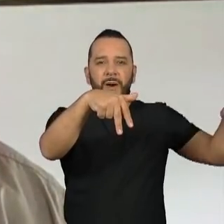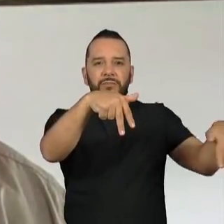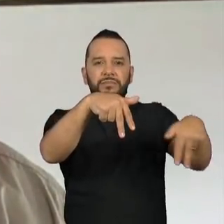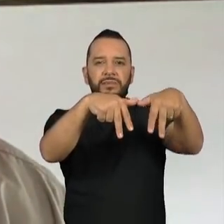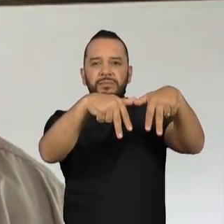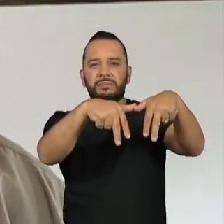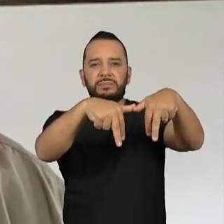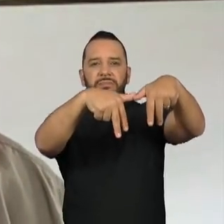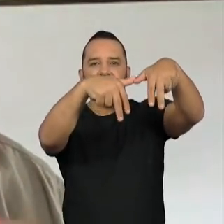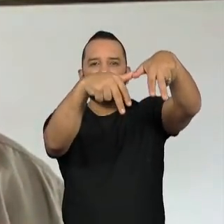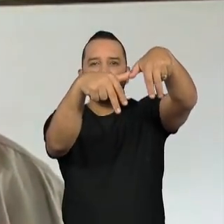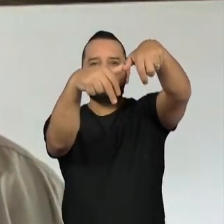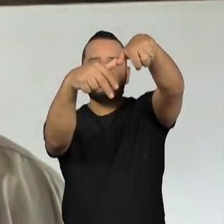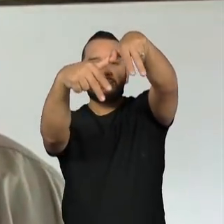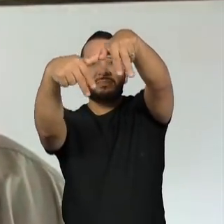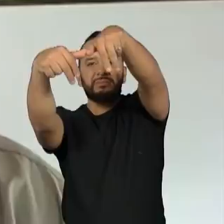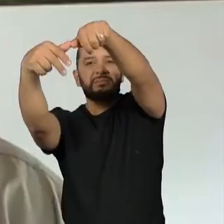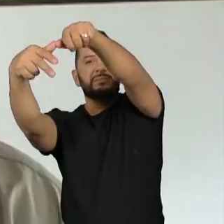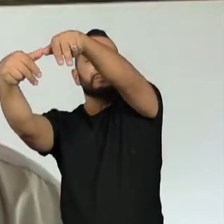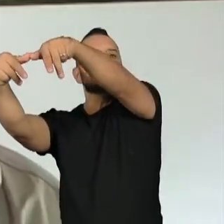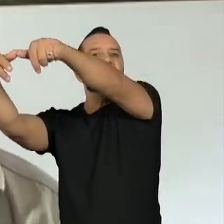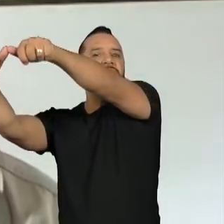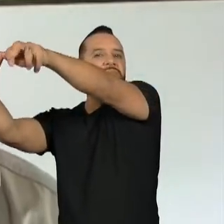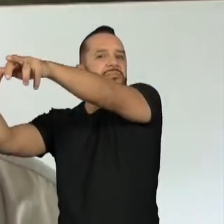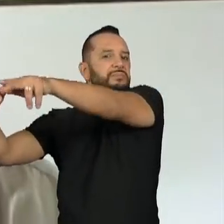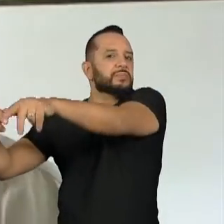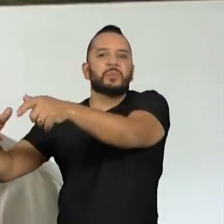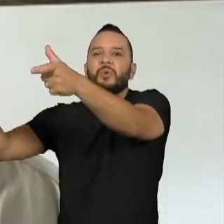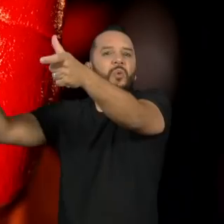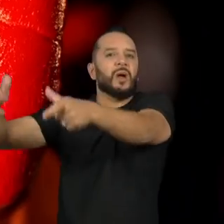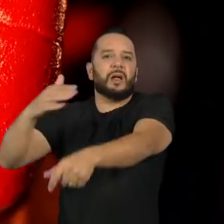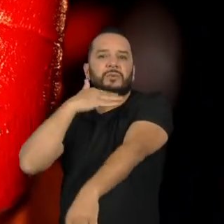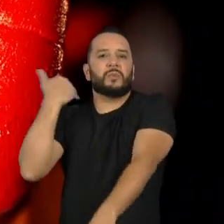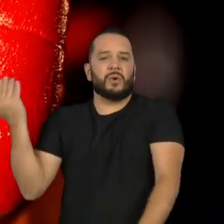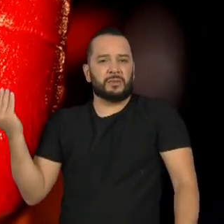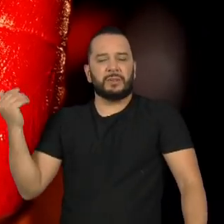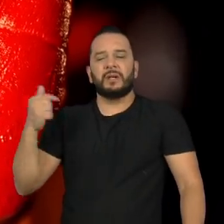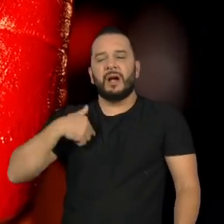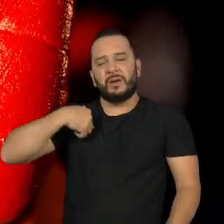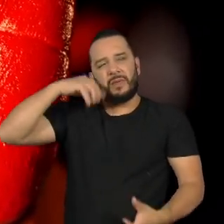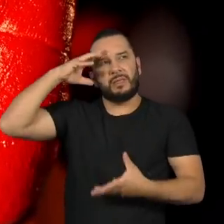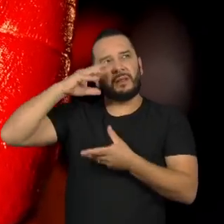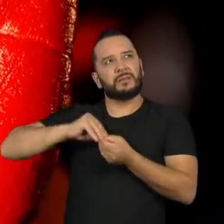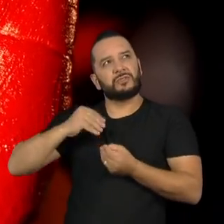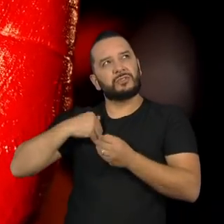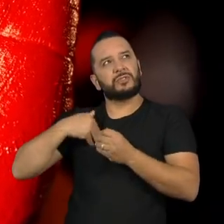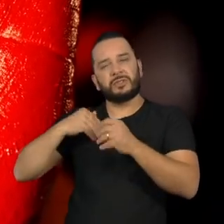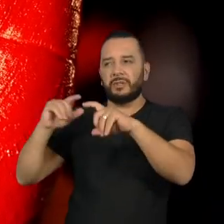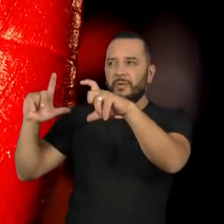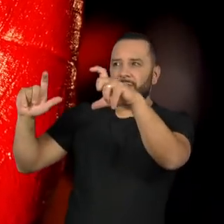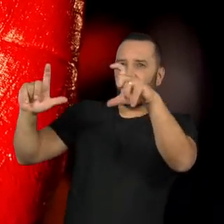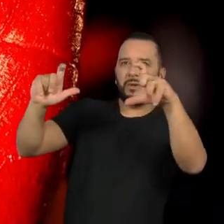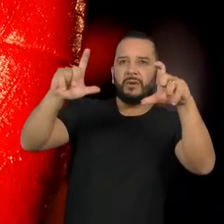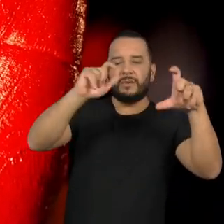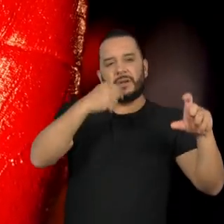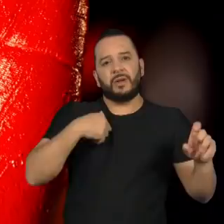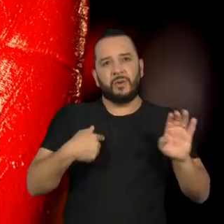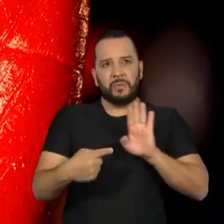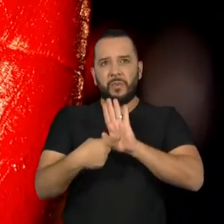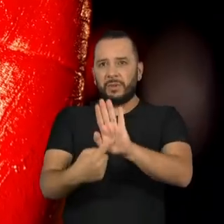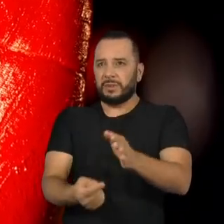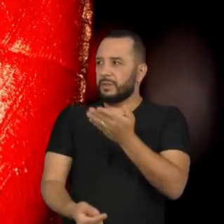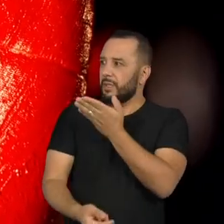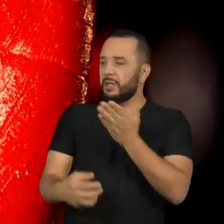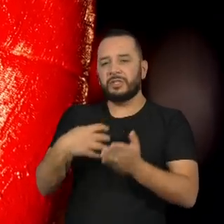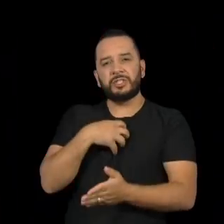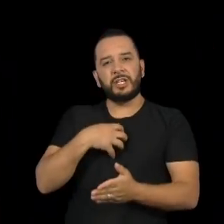E ali eu entendi o meu propósito como fotógrafo e nasceu ali a minha linguagem, que é mostrar o outro da melhor